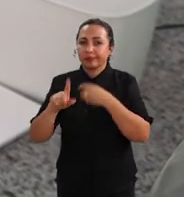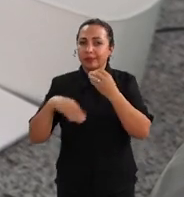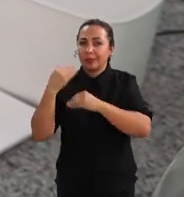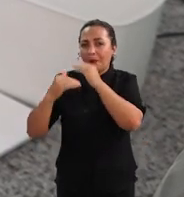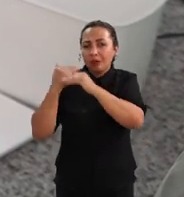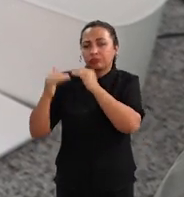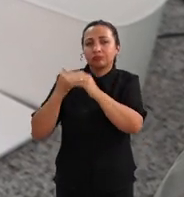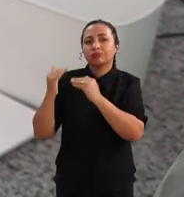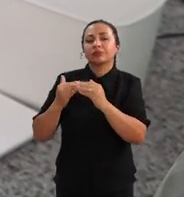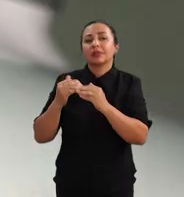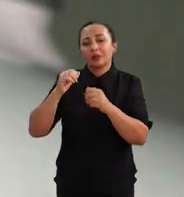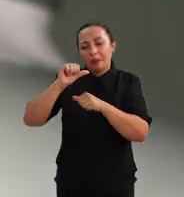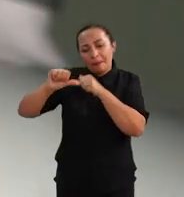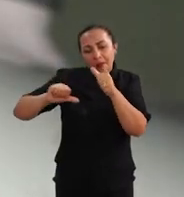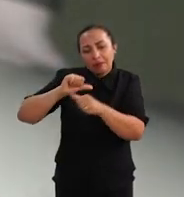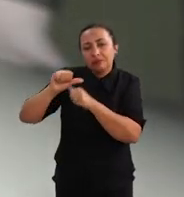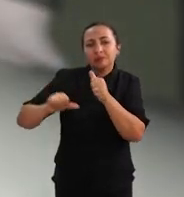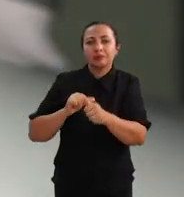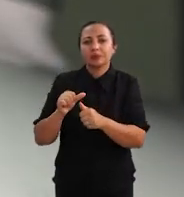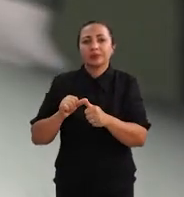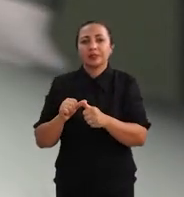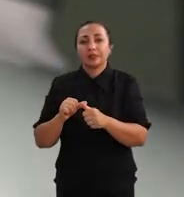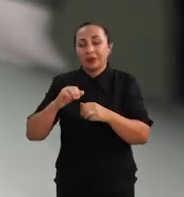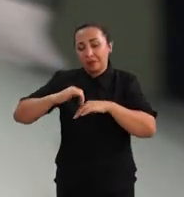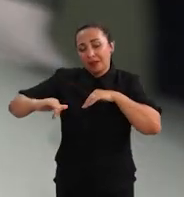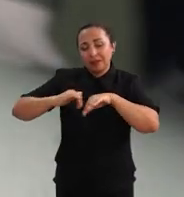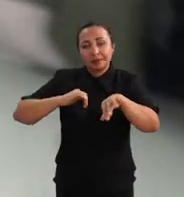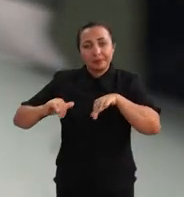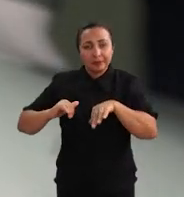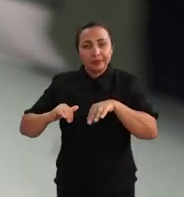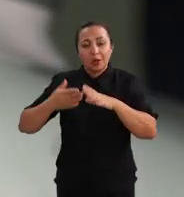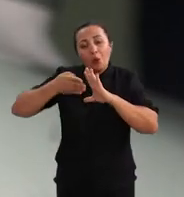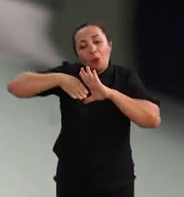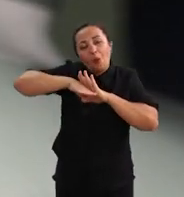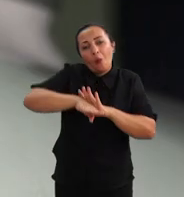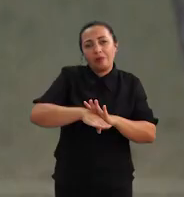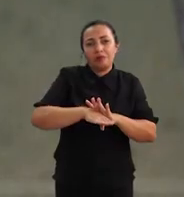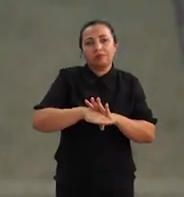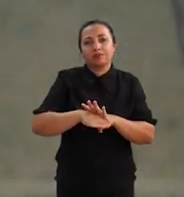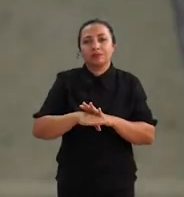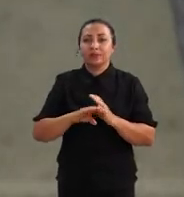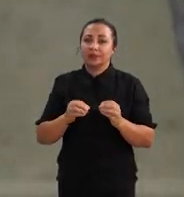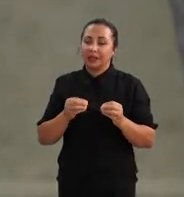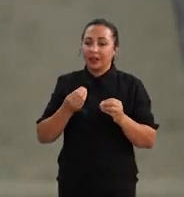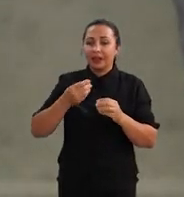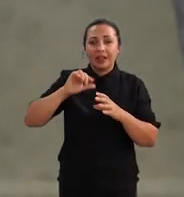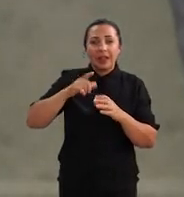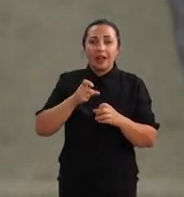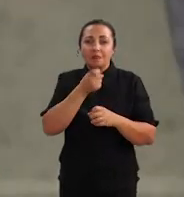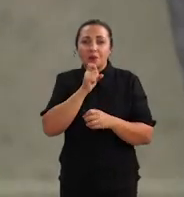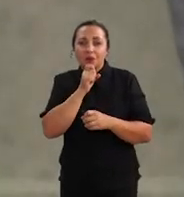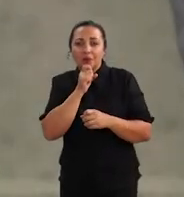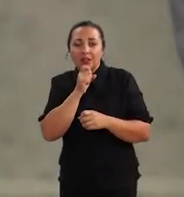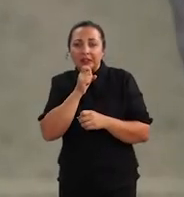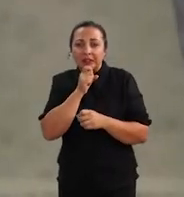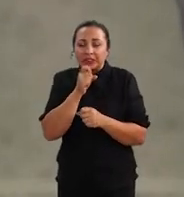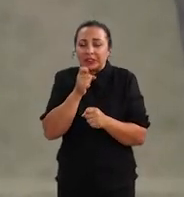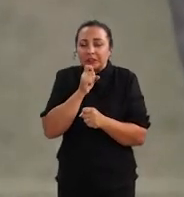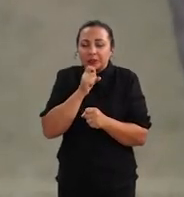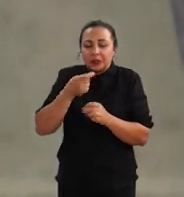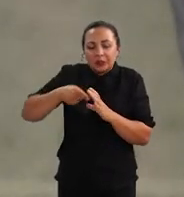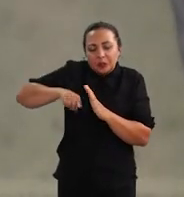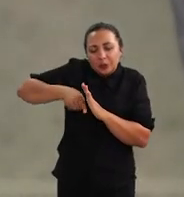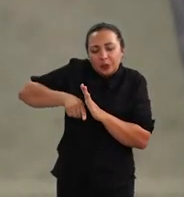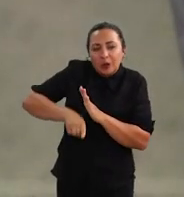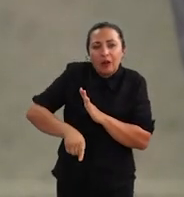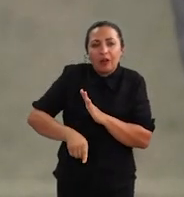um processamento para a congelação desses espermatozoides, desses sêmen, desses espermatozoides, e depois leva eles para a nitrogênio líquido, com